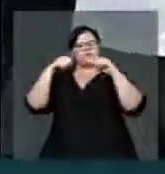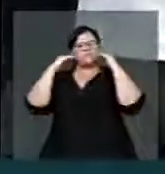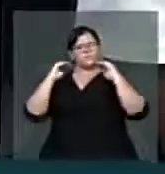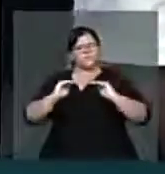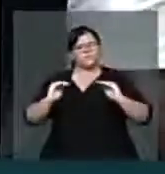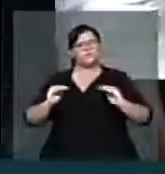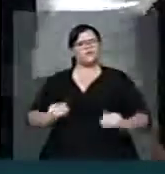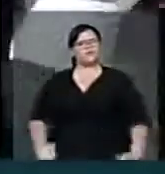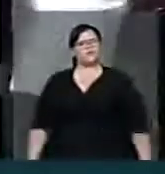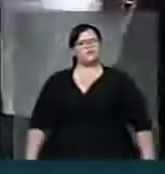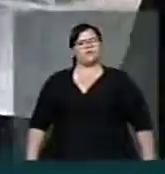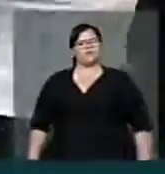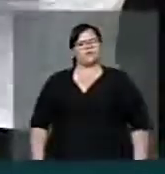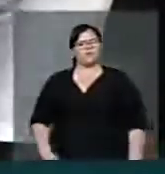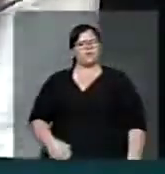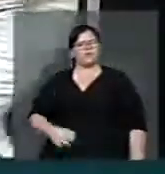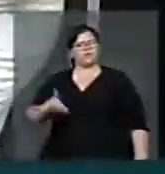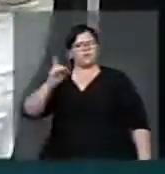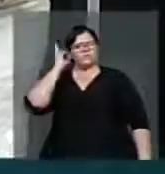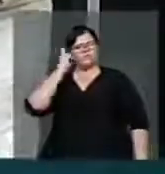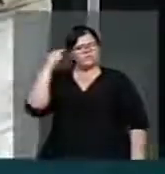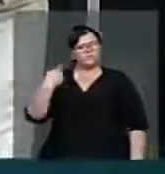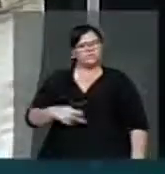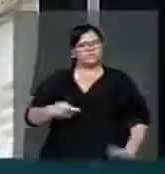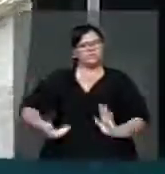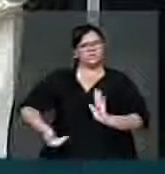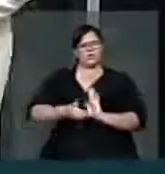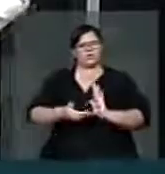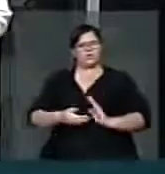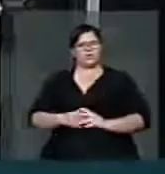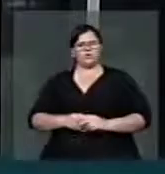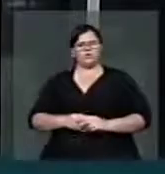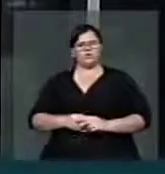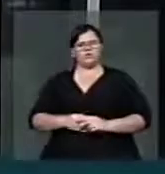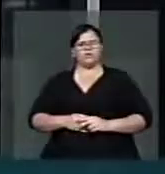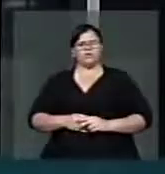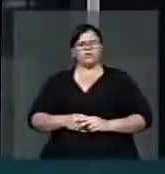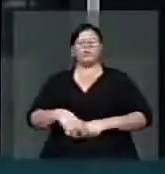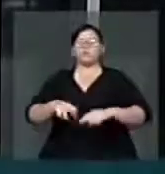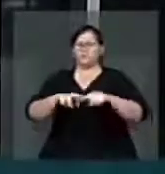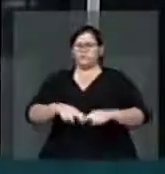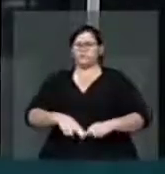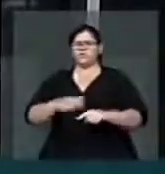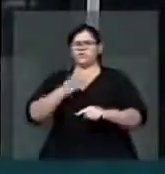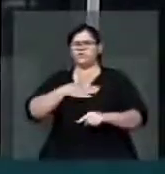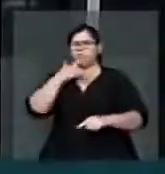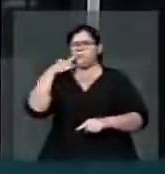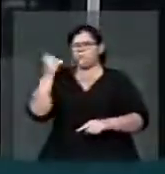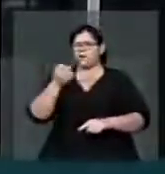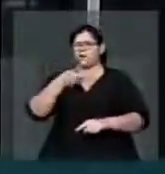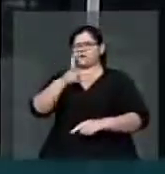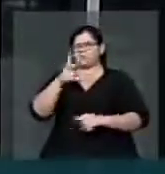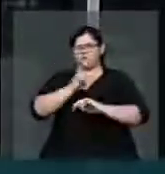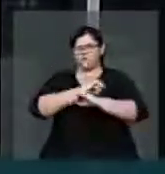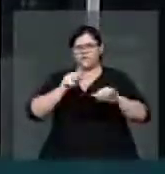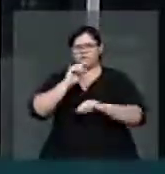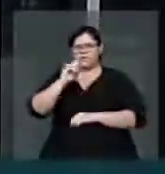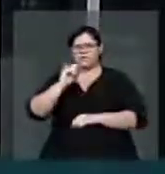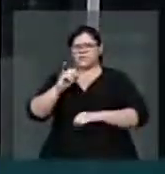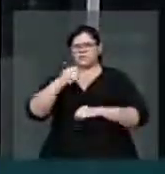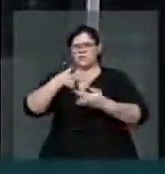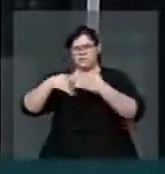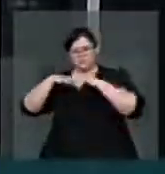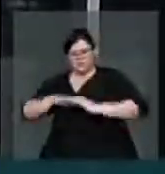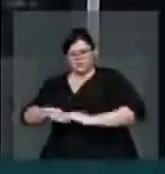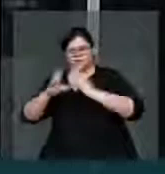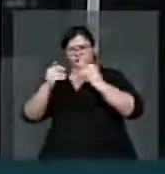os deputados dessa casa. E aí é por isso que meu pai sempre dizia, quem mude se abaixa, o bumbum